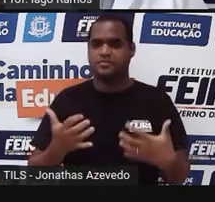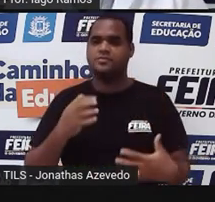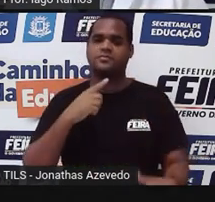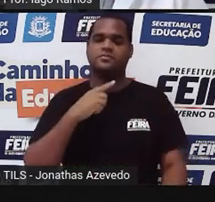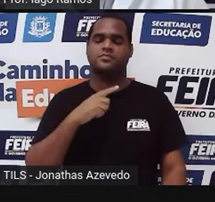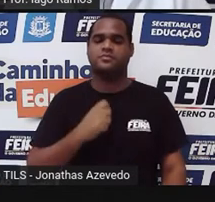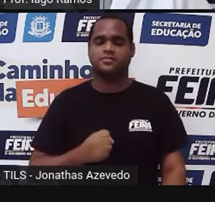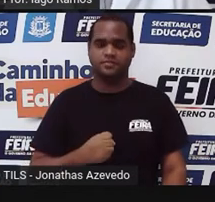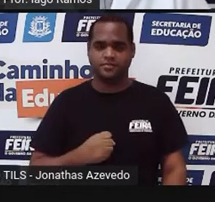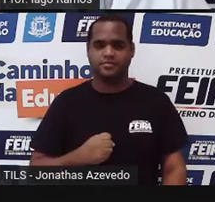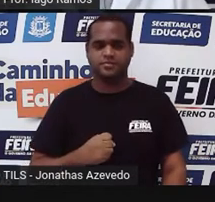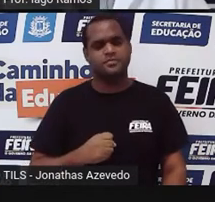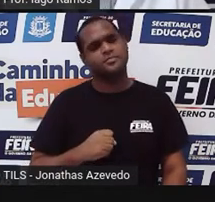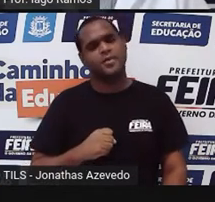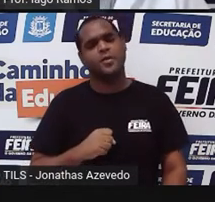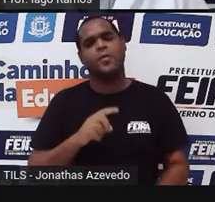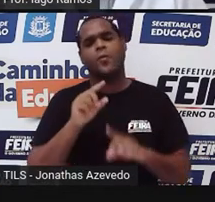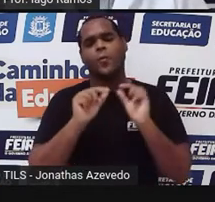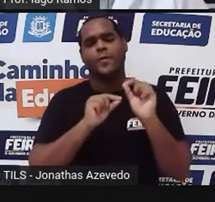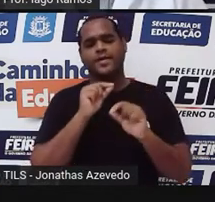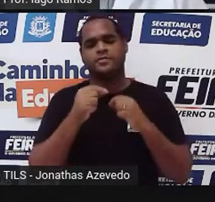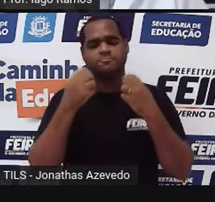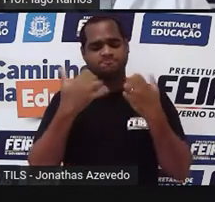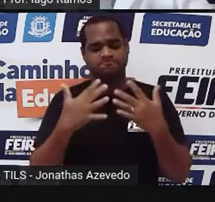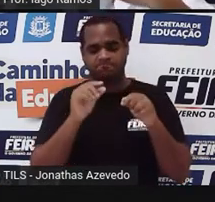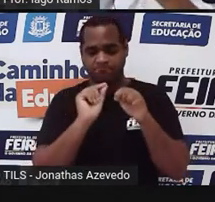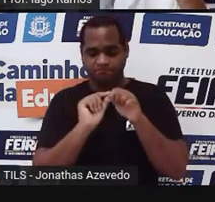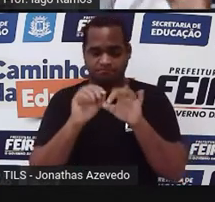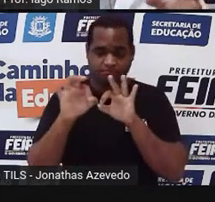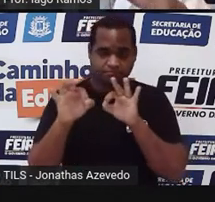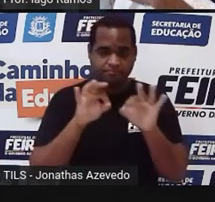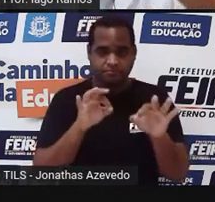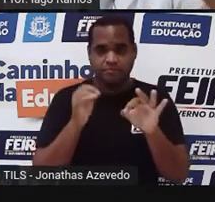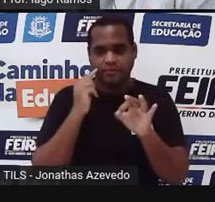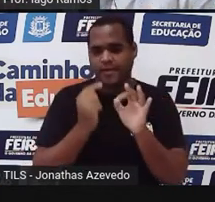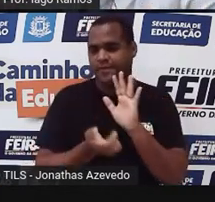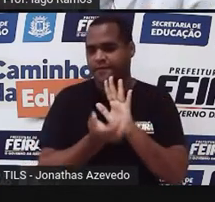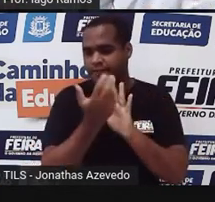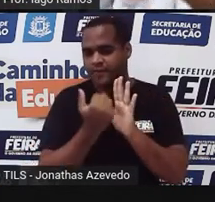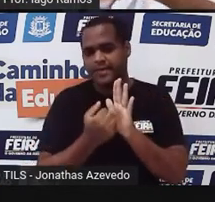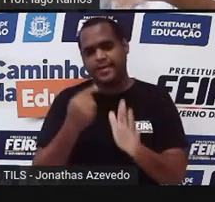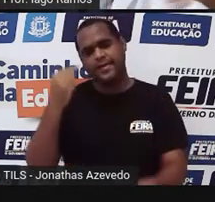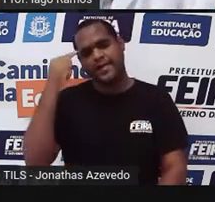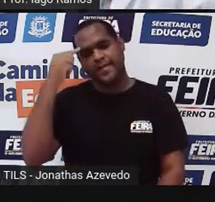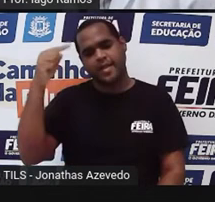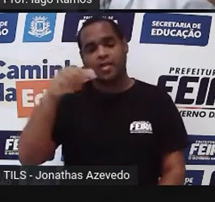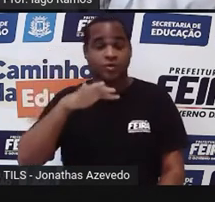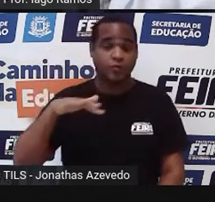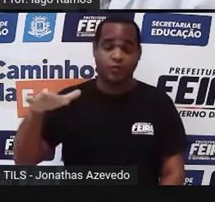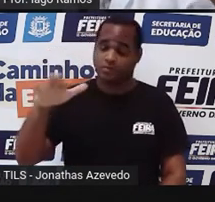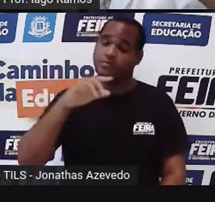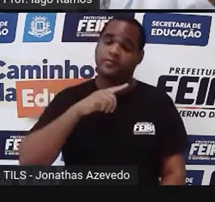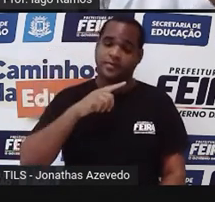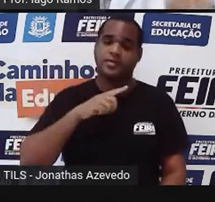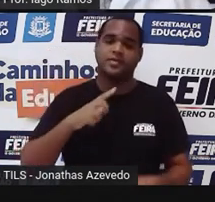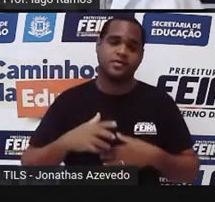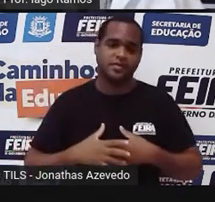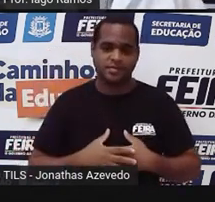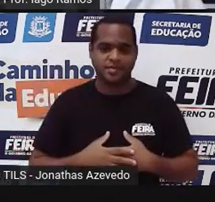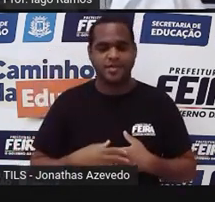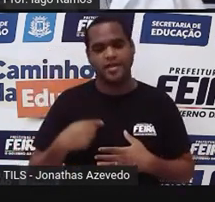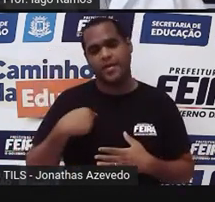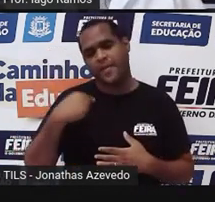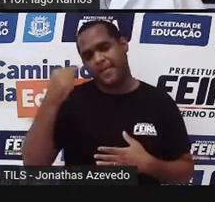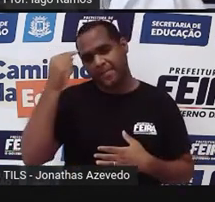certo? Mas o que é que a gente vai fazer? A gente vai pegar a figura ali e vai pensar no retângulo inteiro, tá? E vai